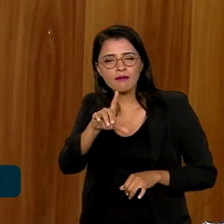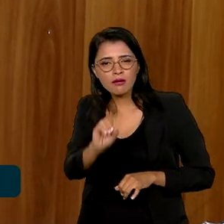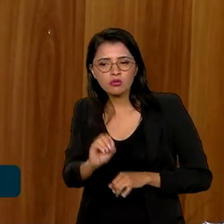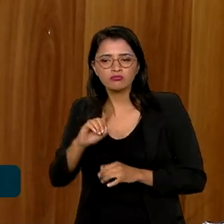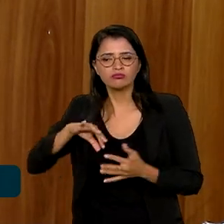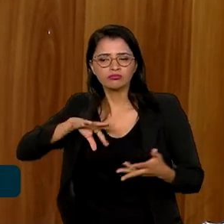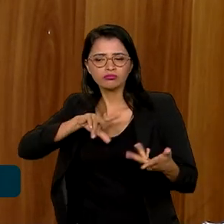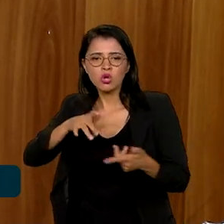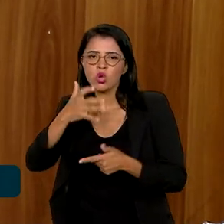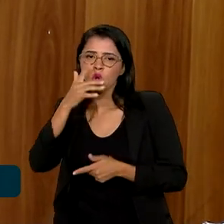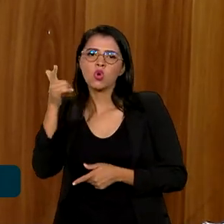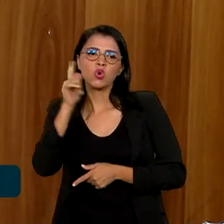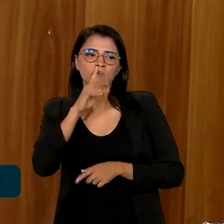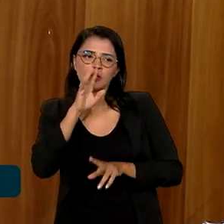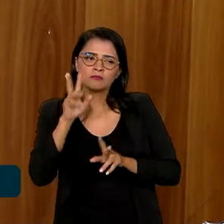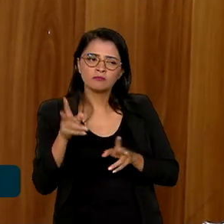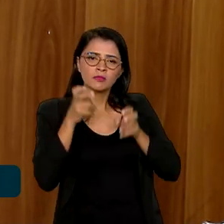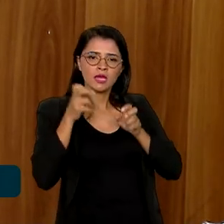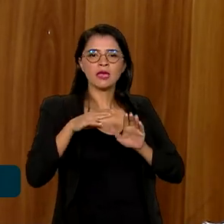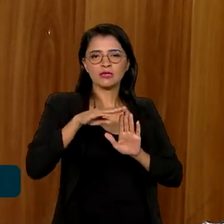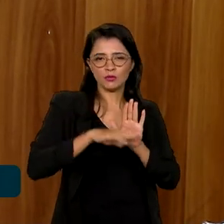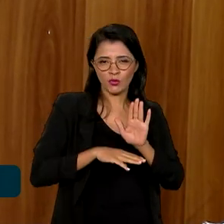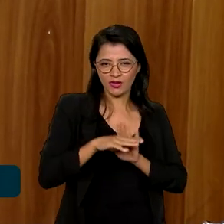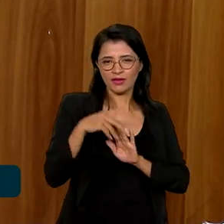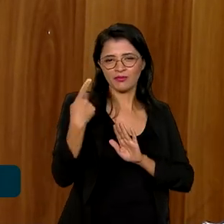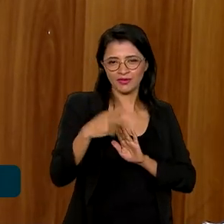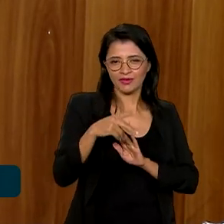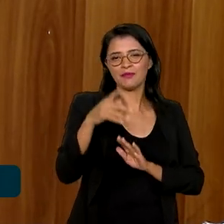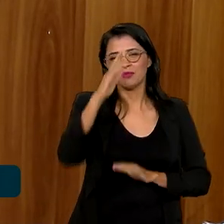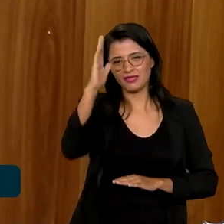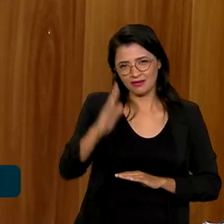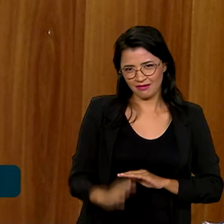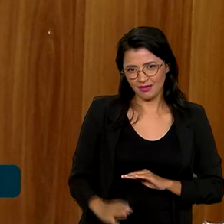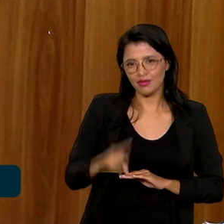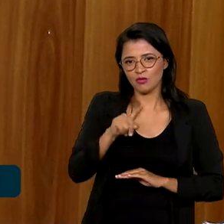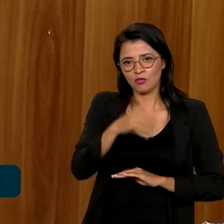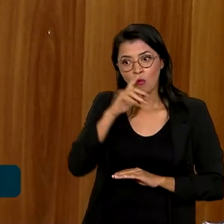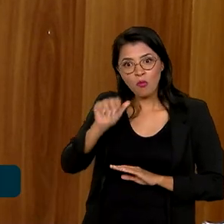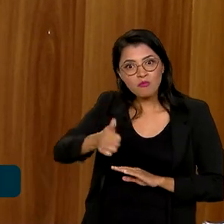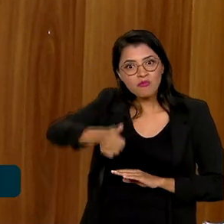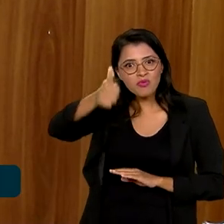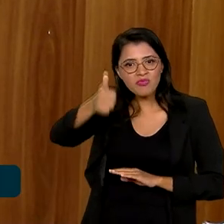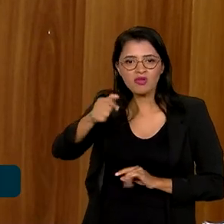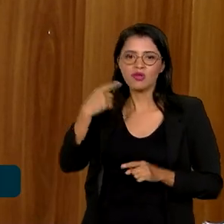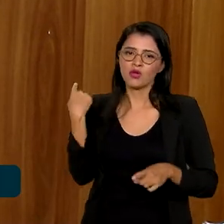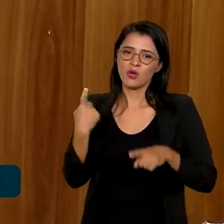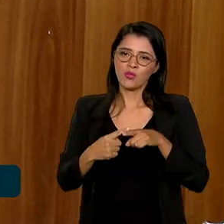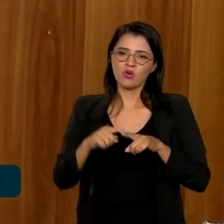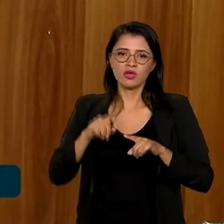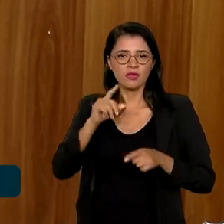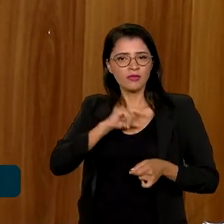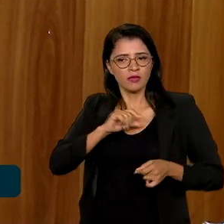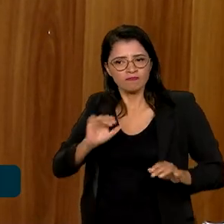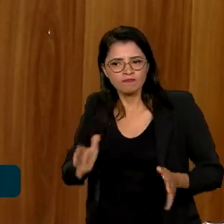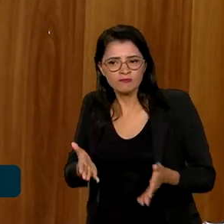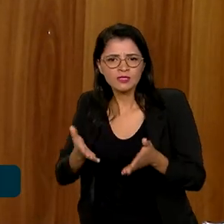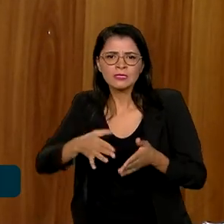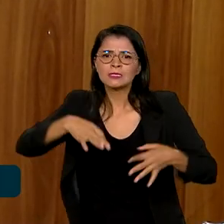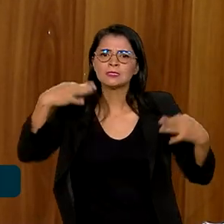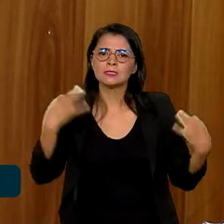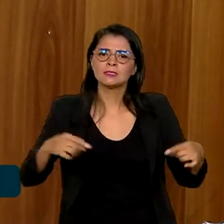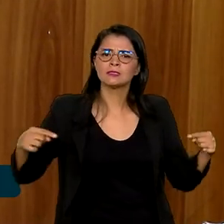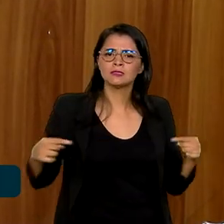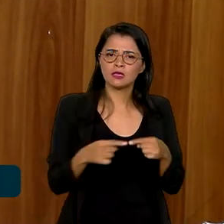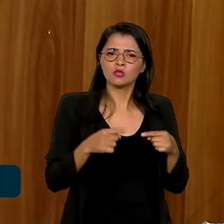enxergar o programa de concessão rodoviária brasileiro como de vanguarda. Por quê? Porque traz os incentivos corretos para que os